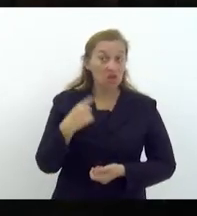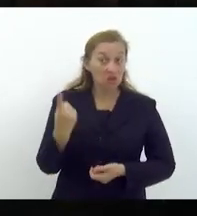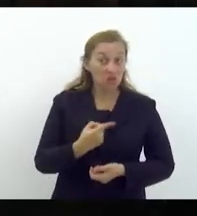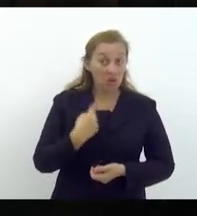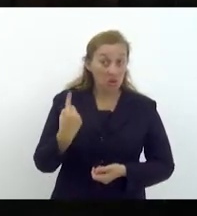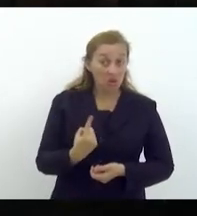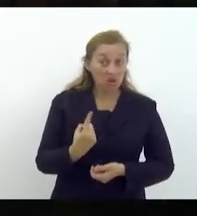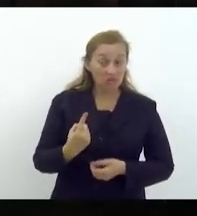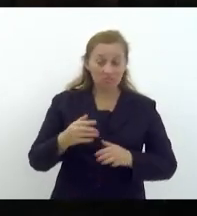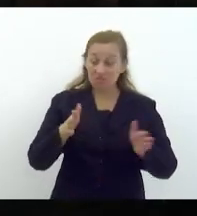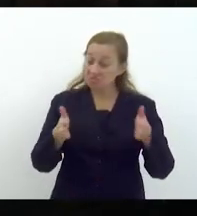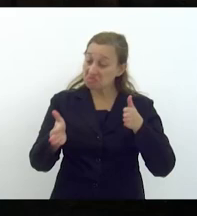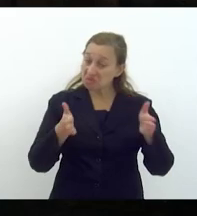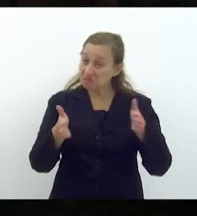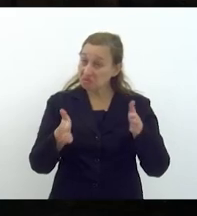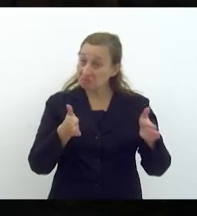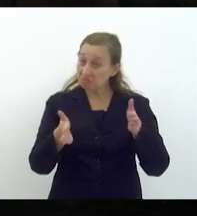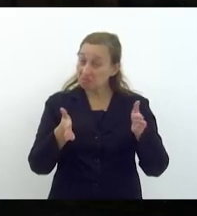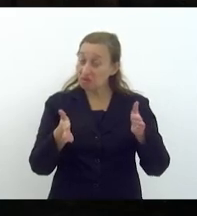durante esse período,